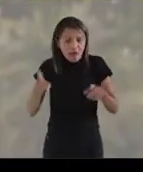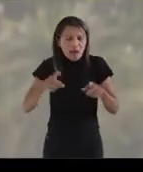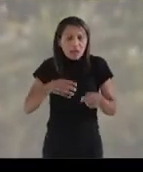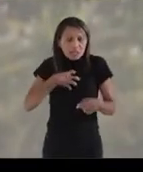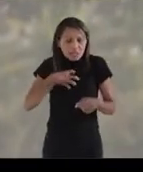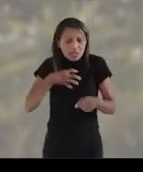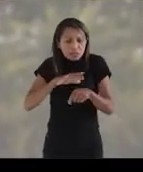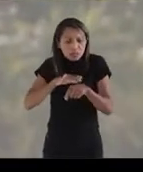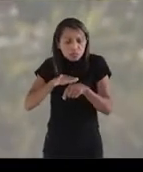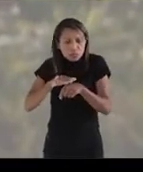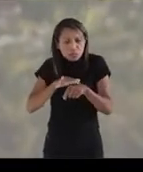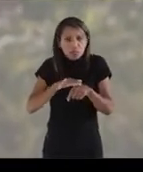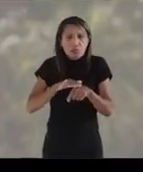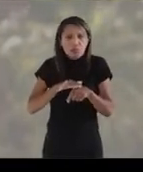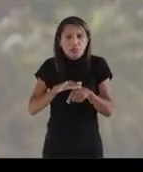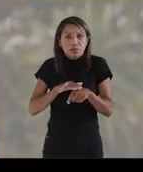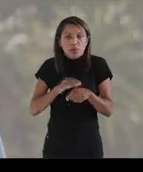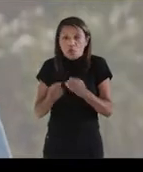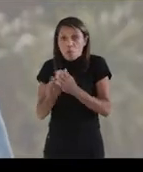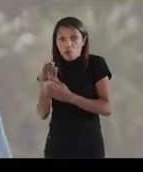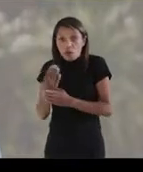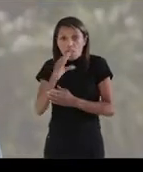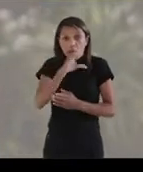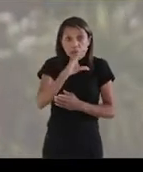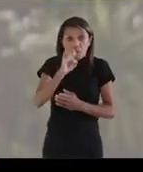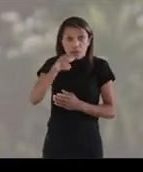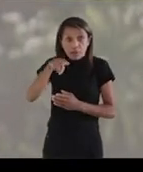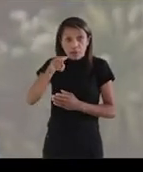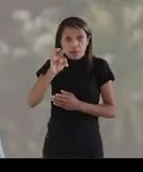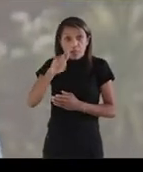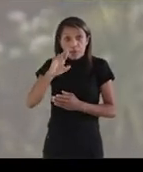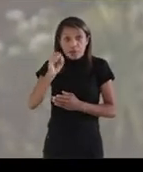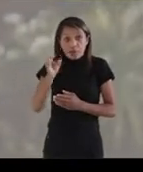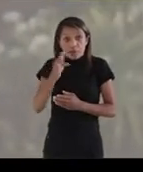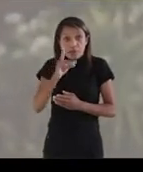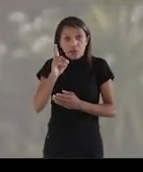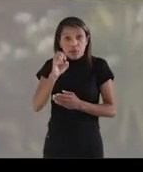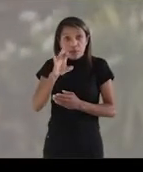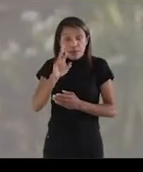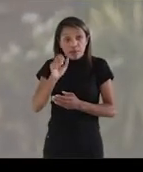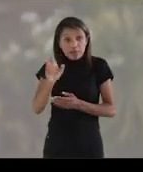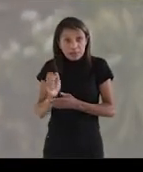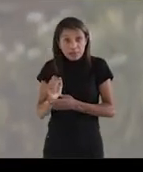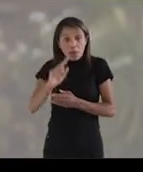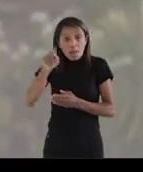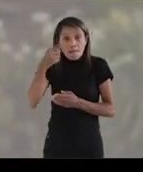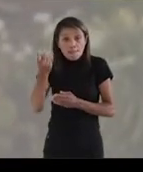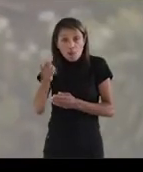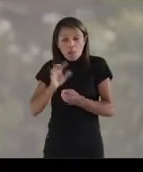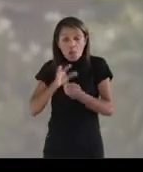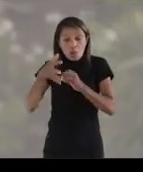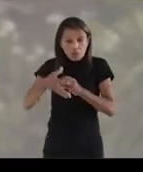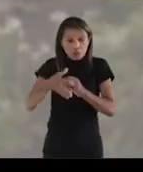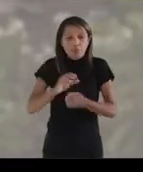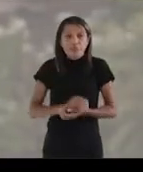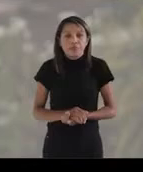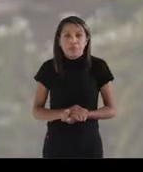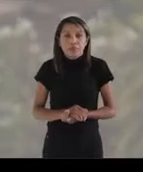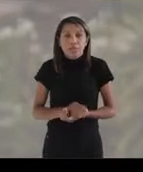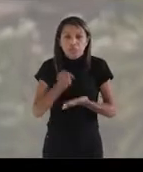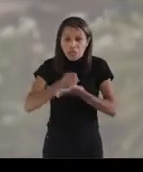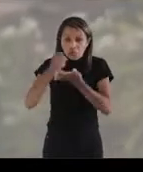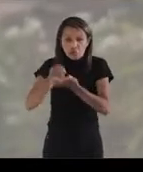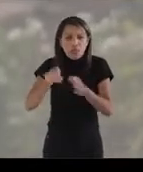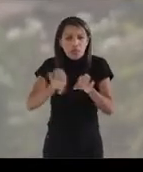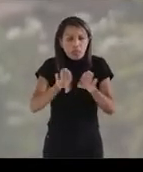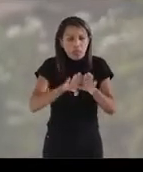mas ainda sofrem com sequelas da doença, vamos criar o Centro de Reabilitação Pós-Covid-19. E no mesmo lugar, oferecer tratamento para